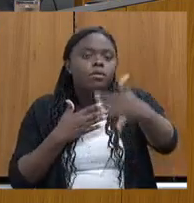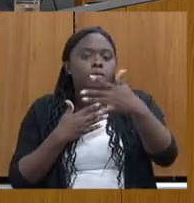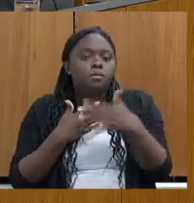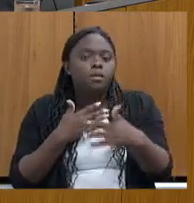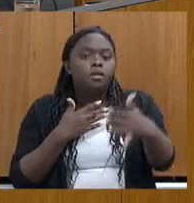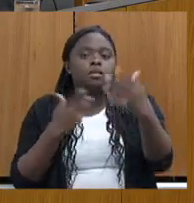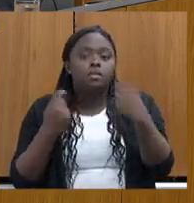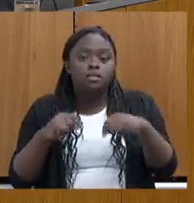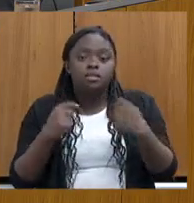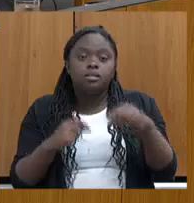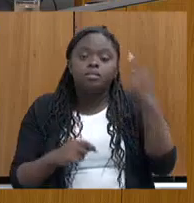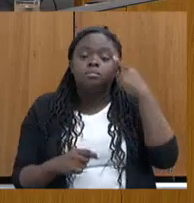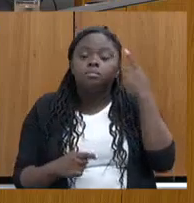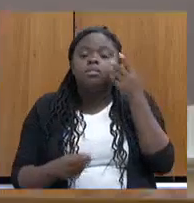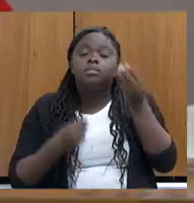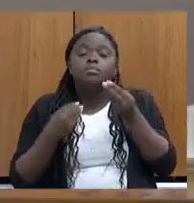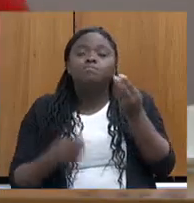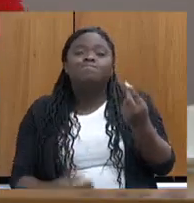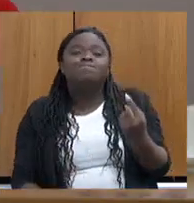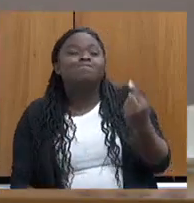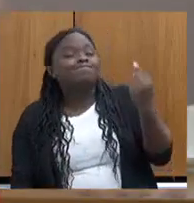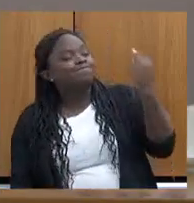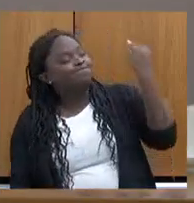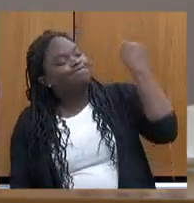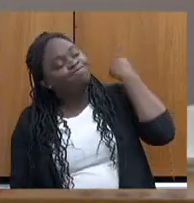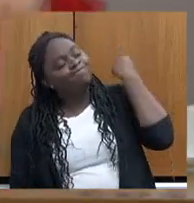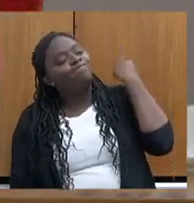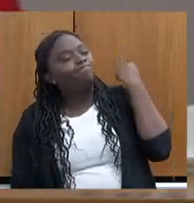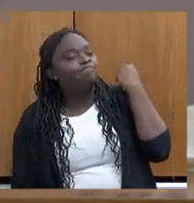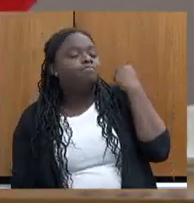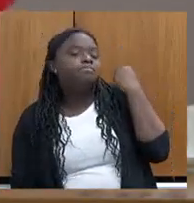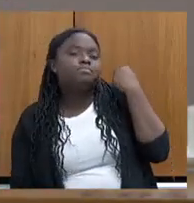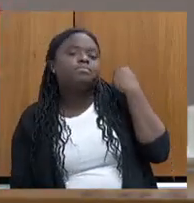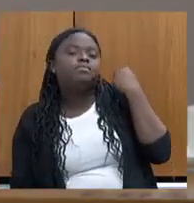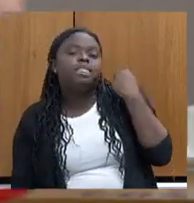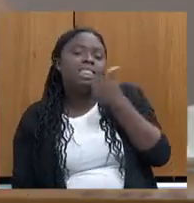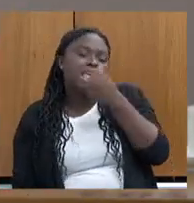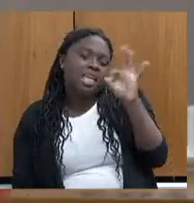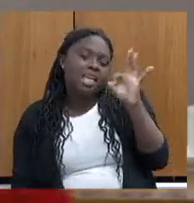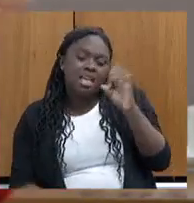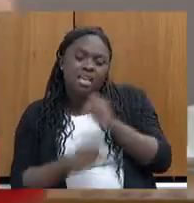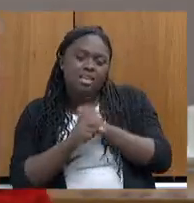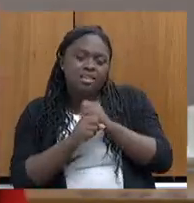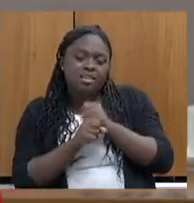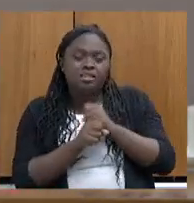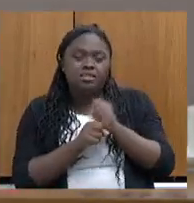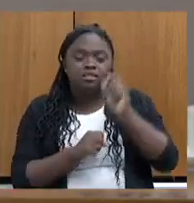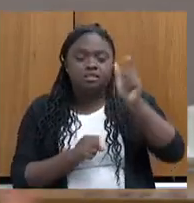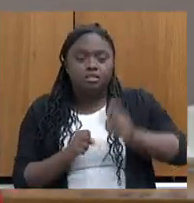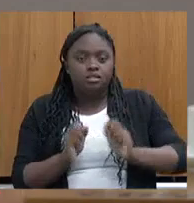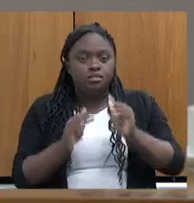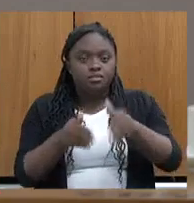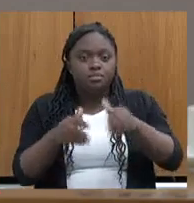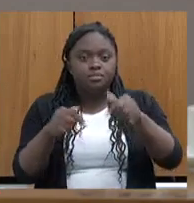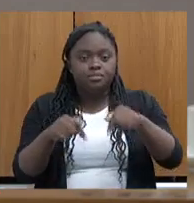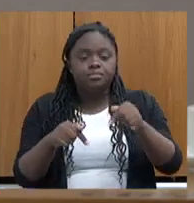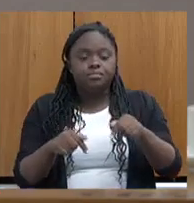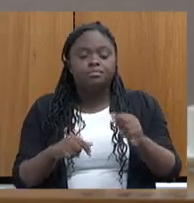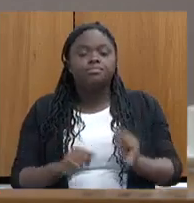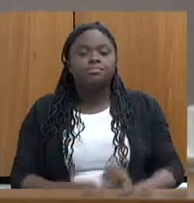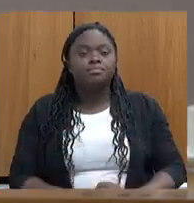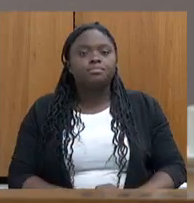já tinha que ter pensado nisso lá atrás, há muito mais tempo, assim, dez anos e tudo para a pessoa chegar aqui. E aí